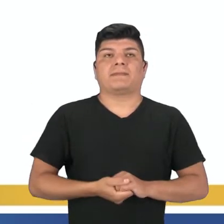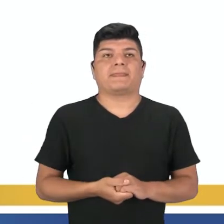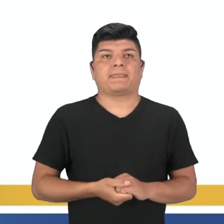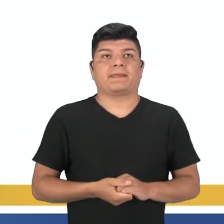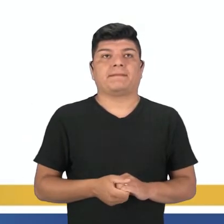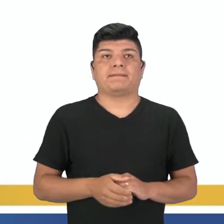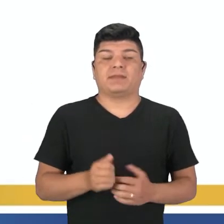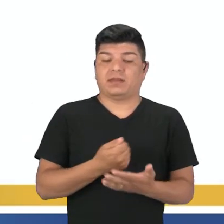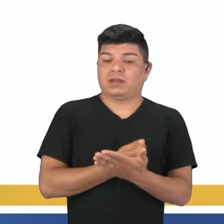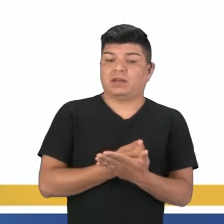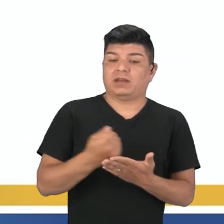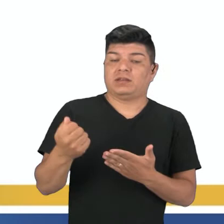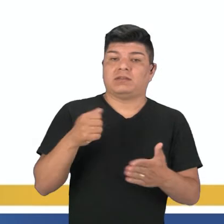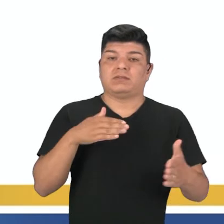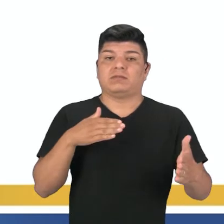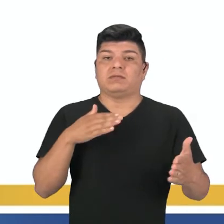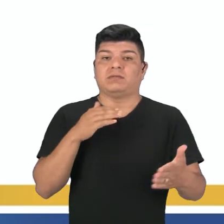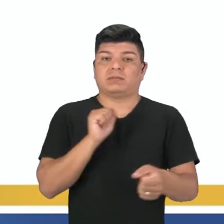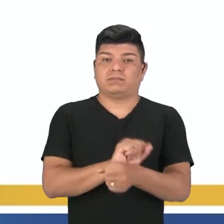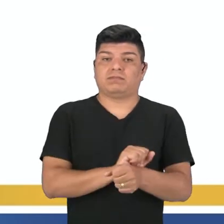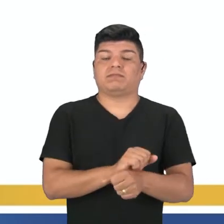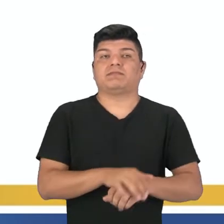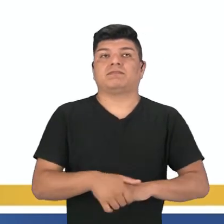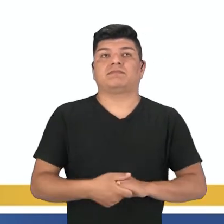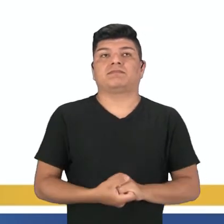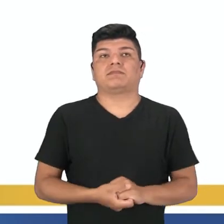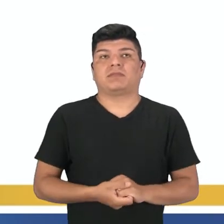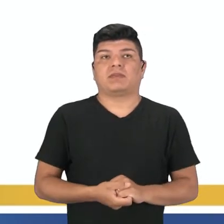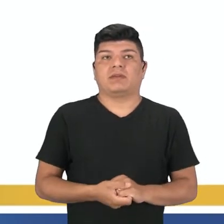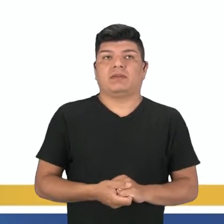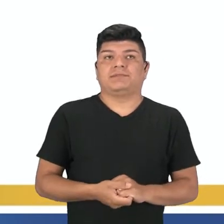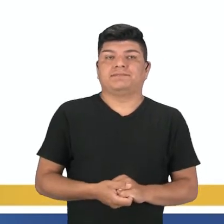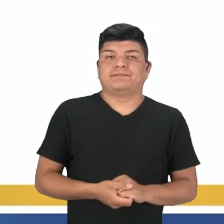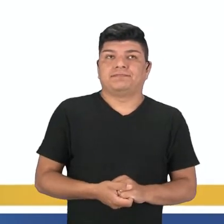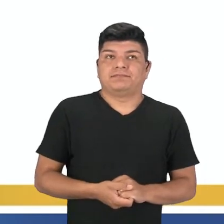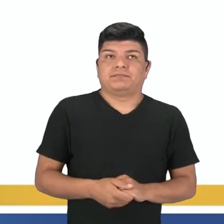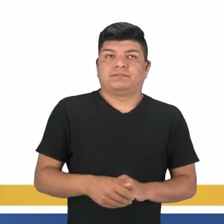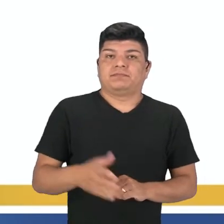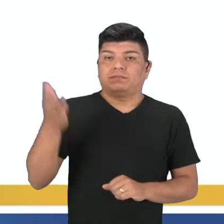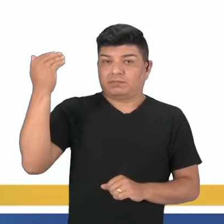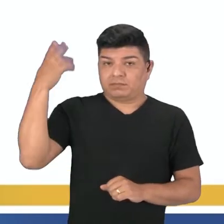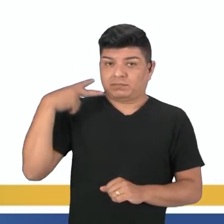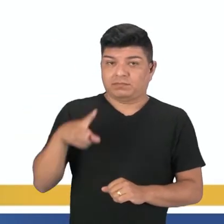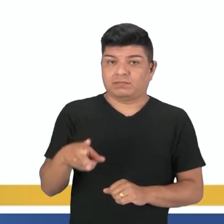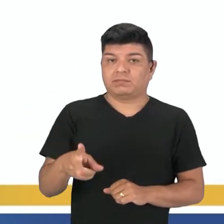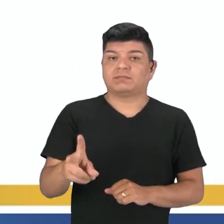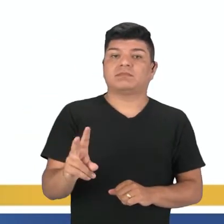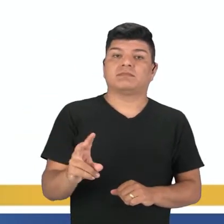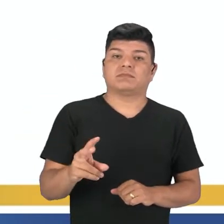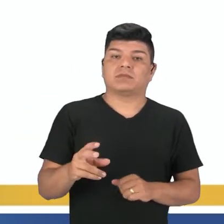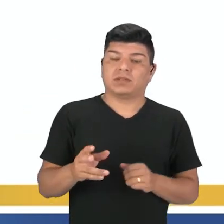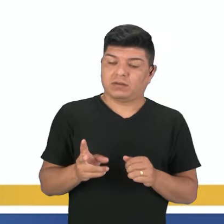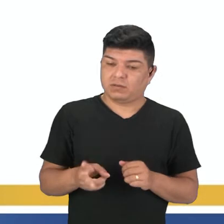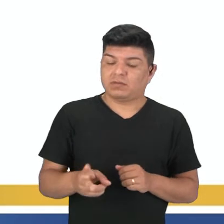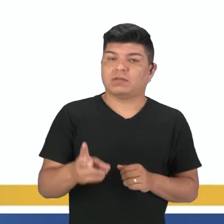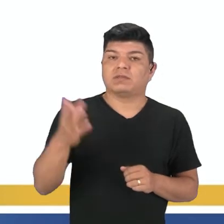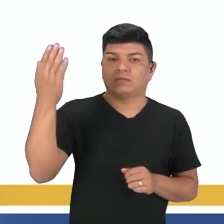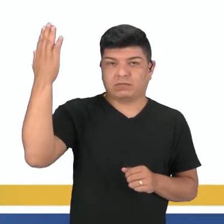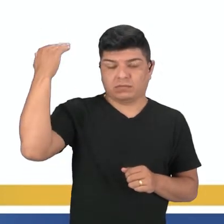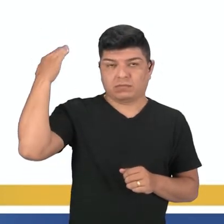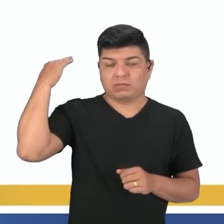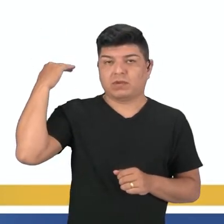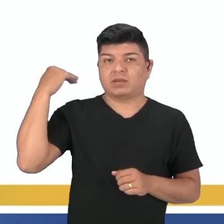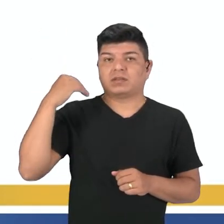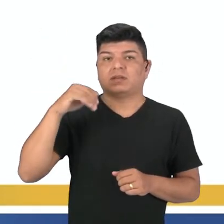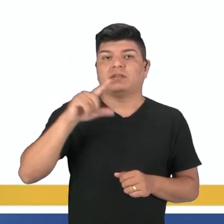Ação contínua interrompida. Bom, a gente quando fala de past continuous, que é aquela ação que estava em progresso lá no passado,